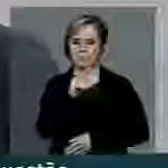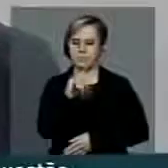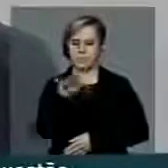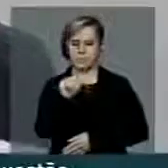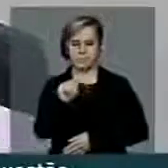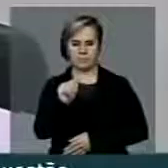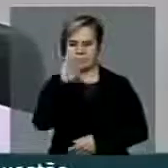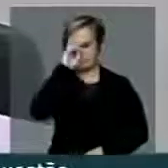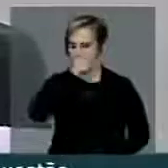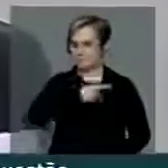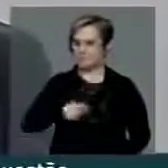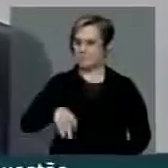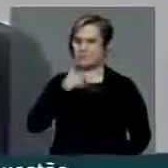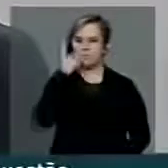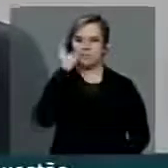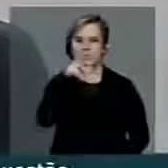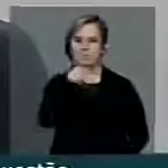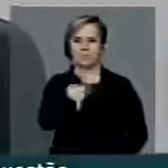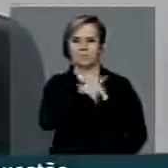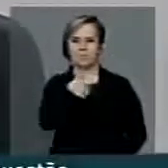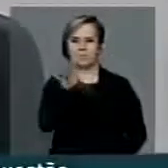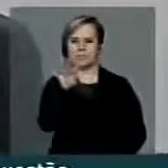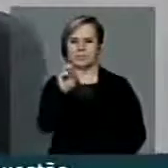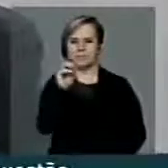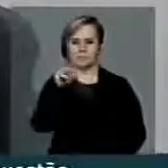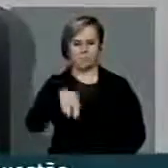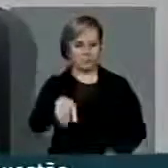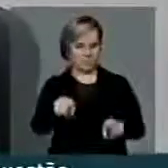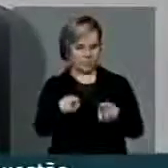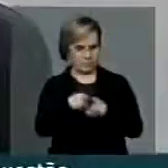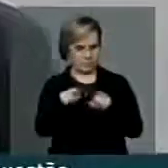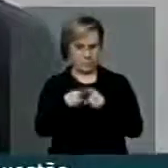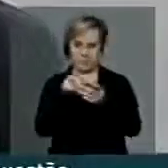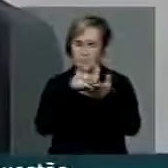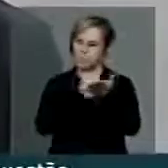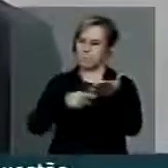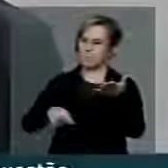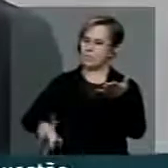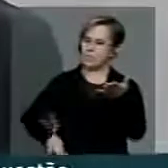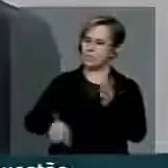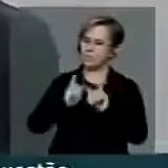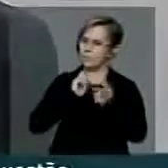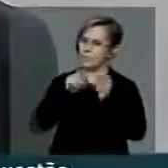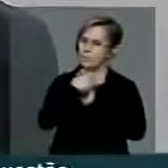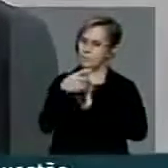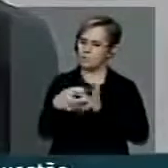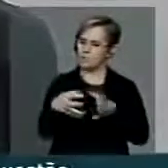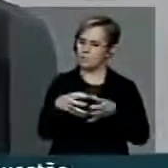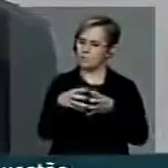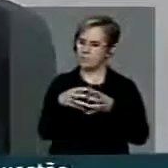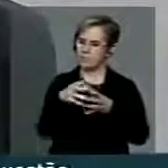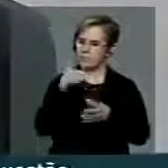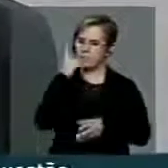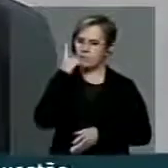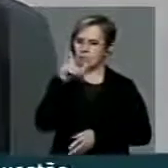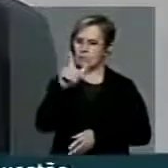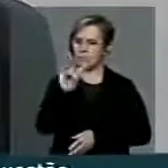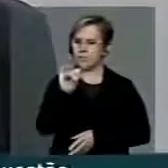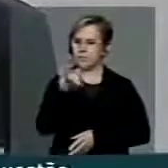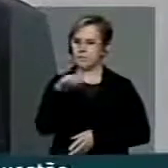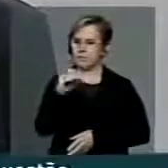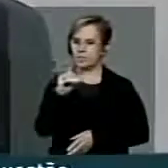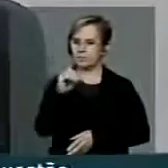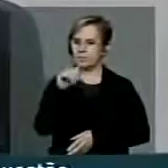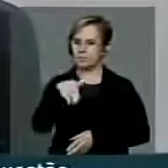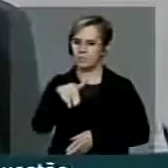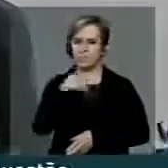Deputado Padre Tom, o também presidente e coordenador desse grupo, deputado Lincoln, deputada